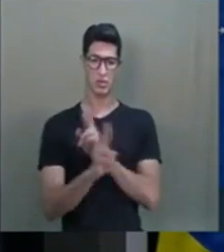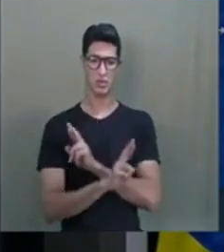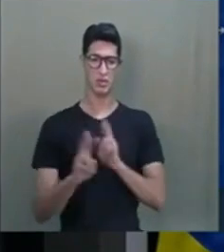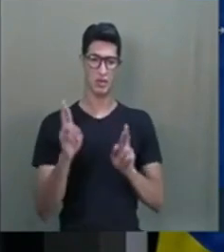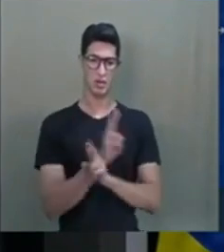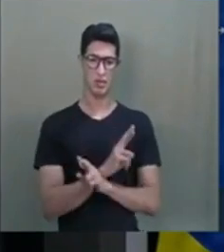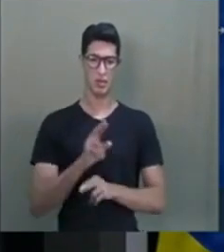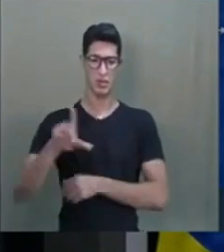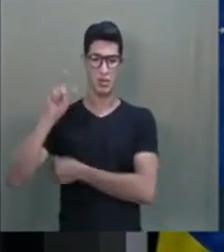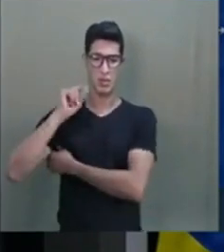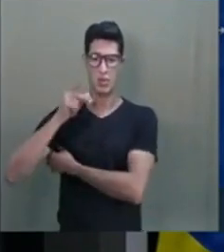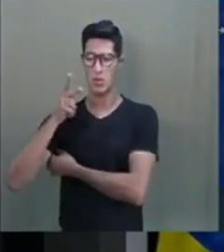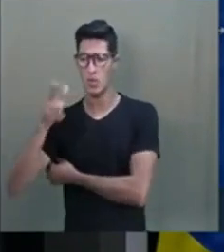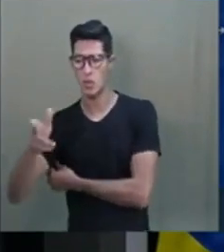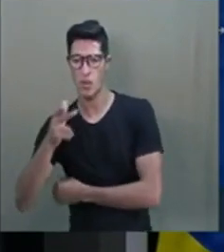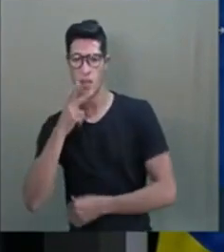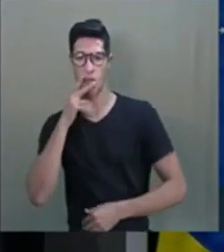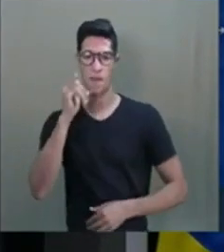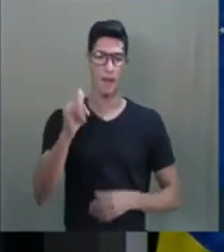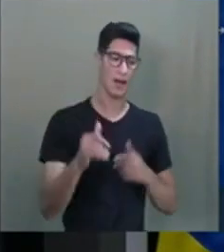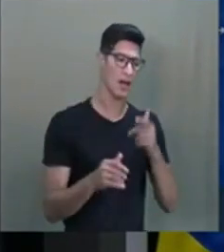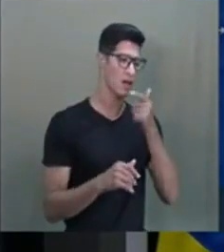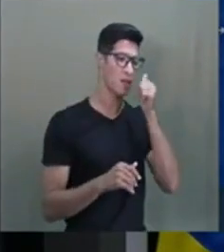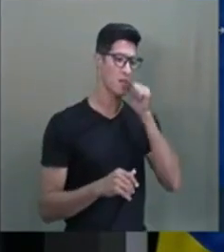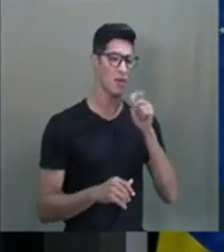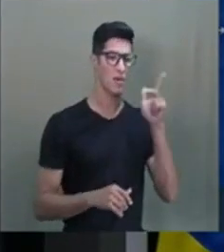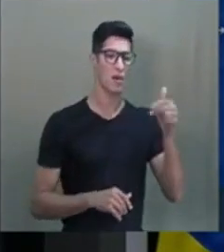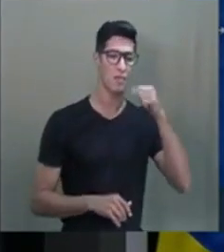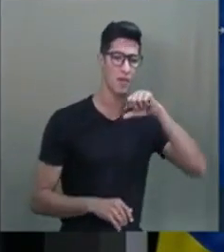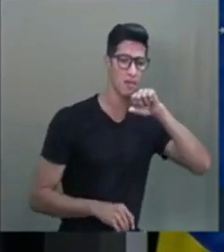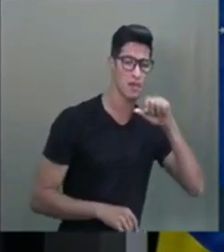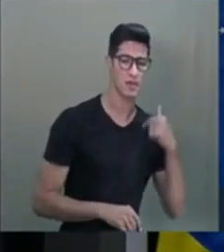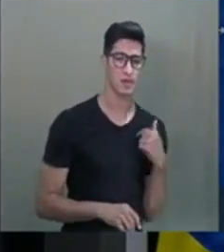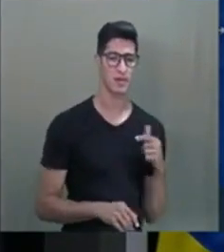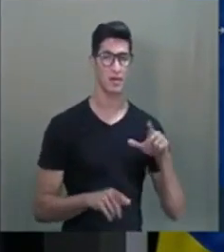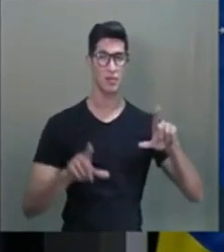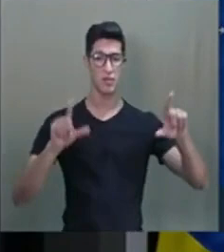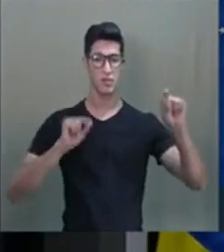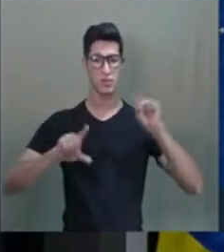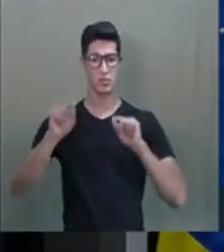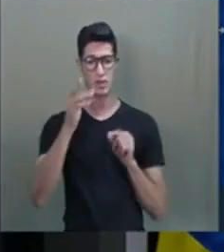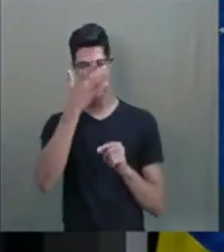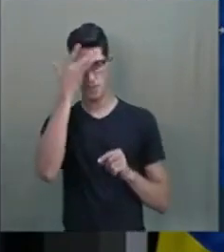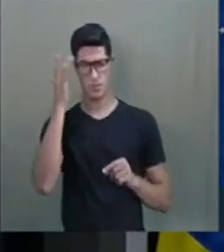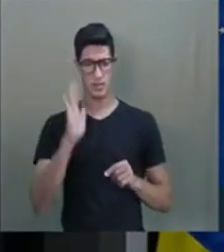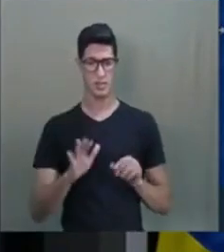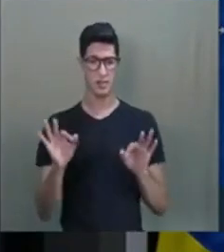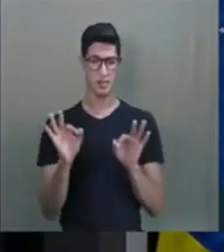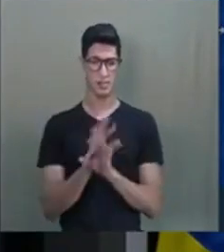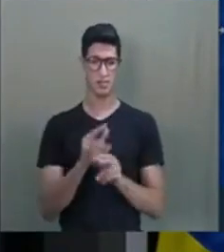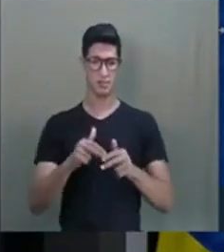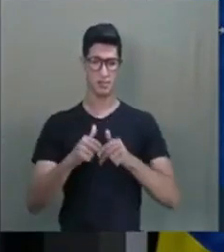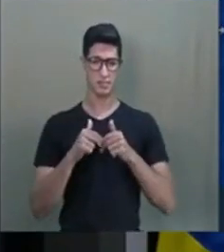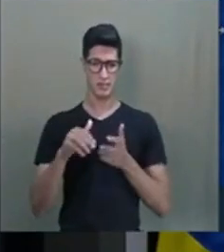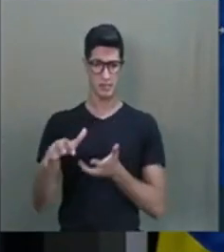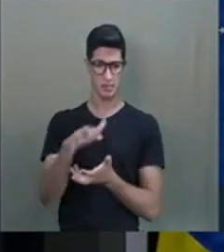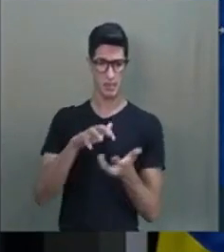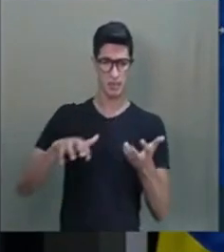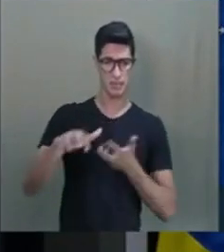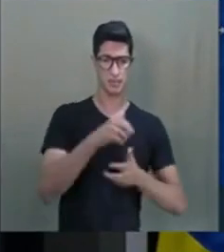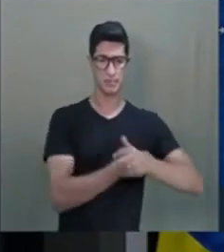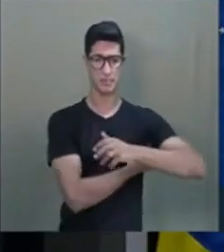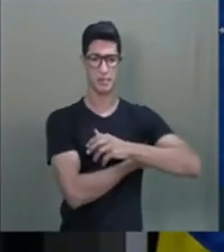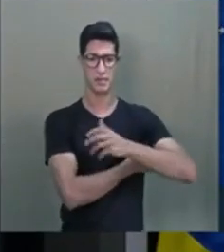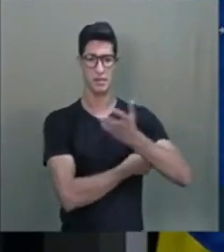querendo um homem como meu pai, uma mulher como minha mãe, eu vou escolher alguém já a partir de um emaranhamento.